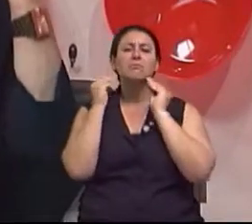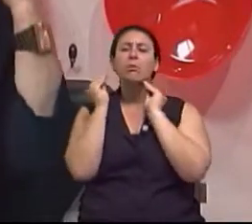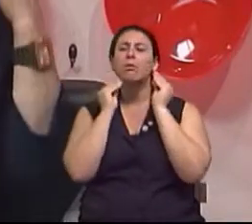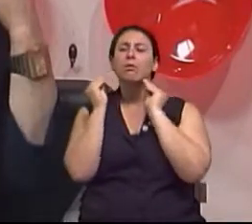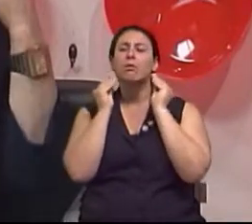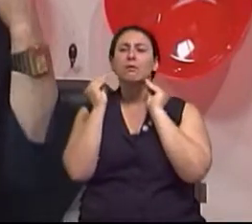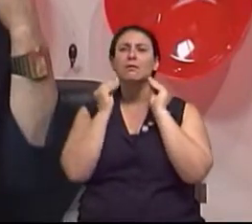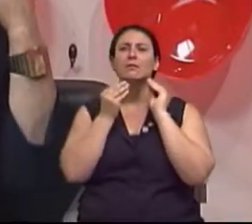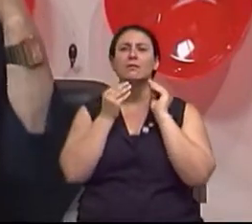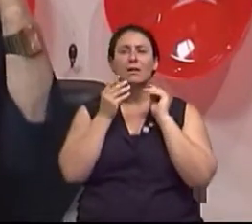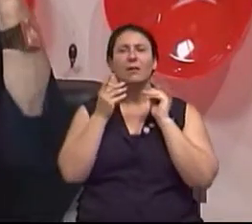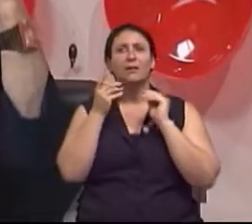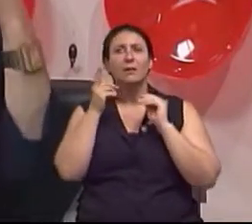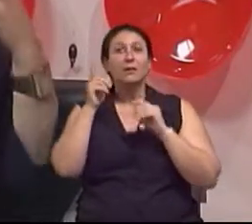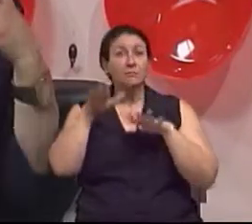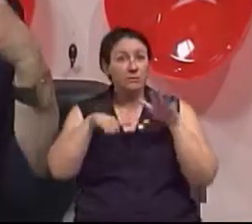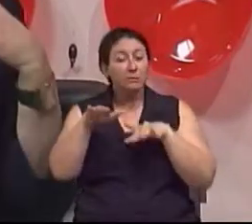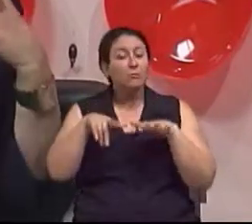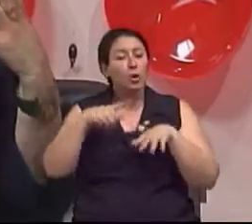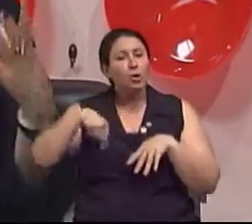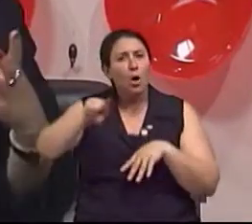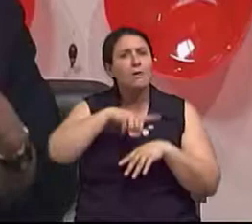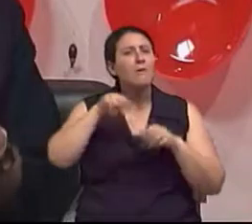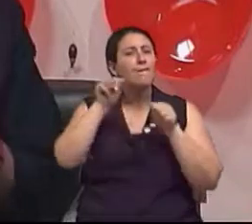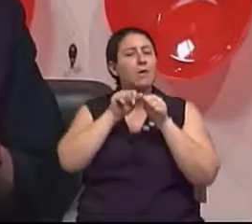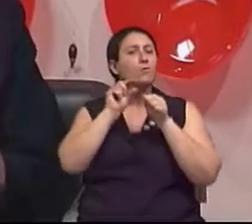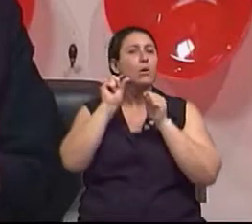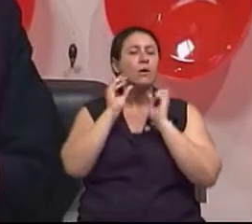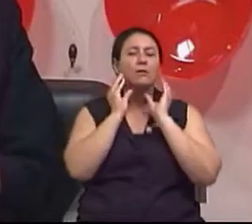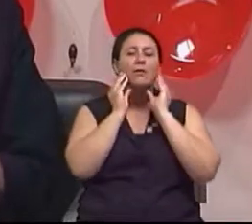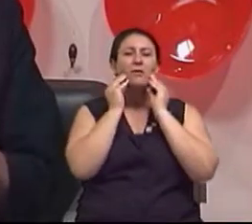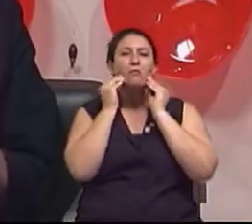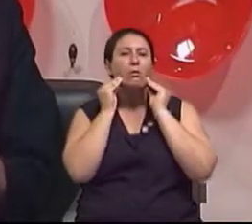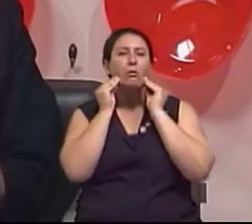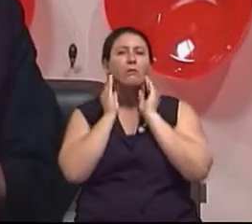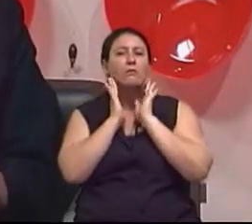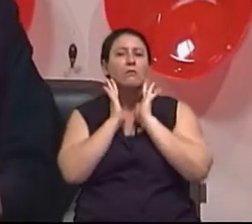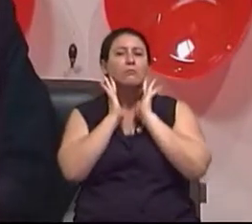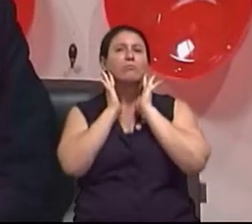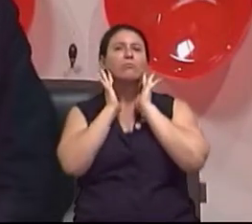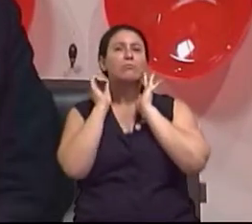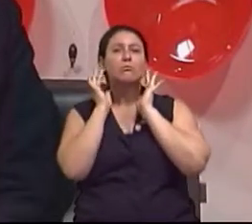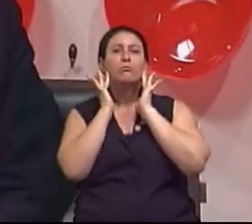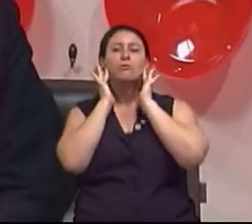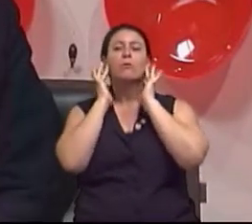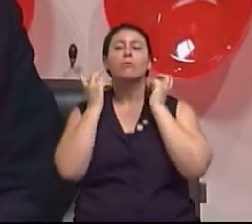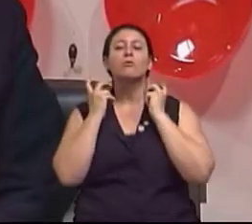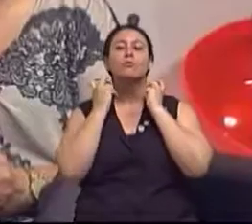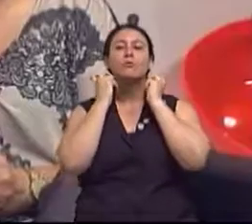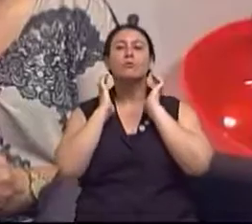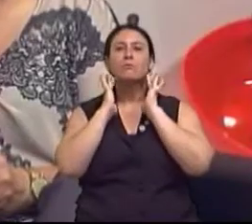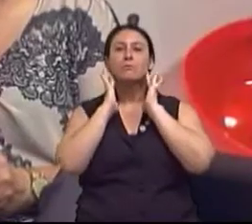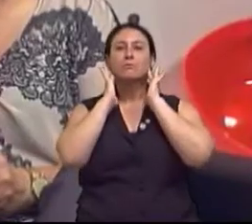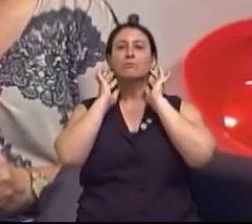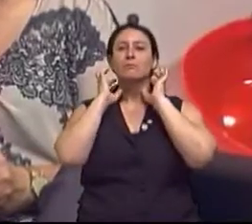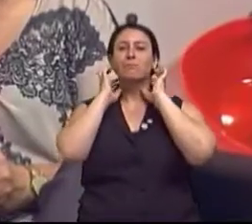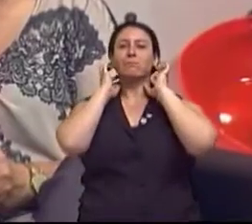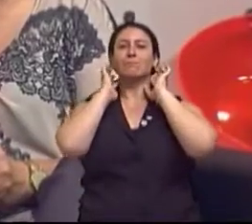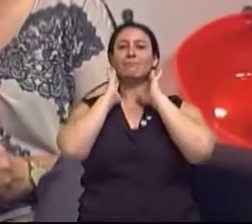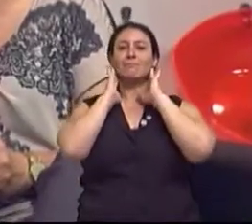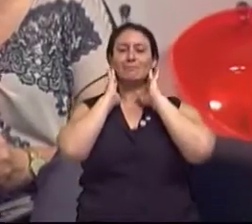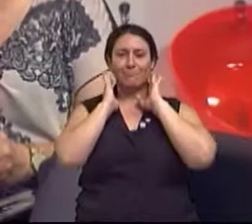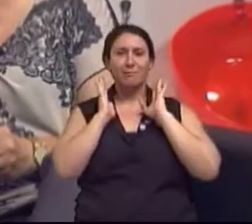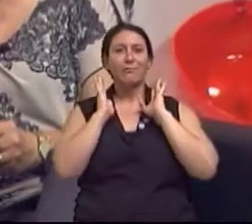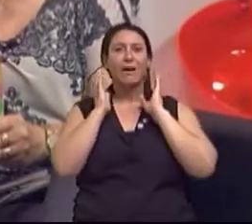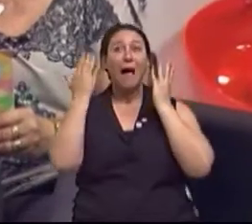ptose da face. gente tenta, então, reposicionar essas estruturas com o preenchimento. Então, já ficou também claro que